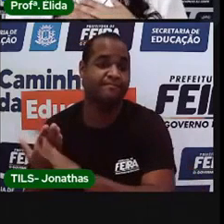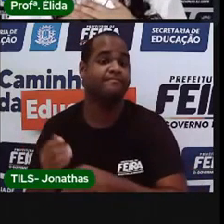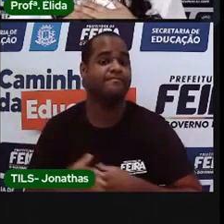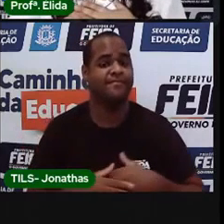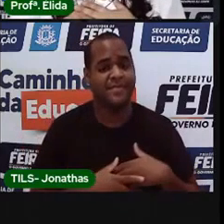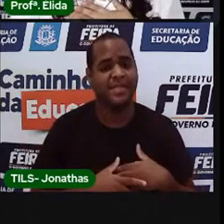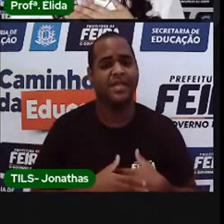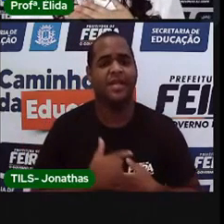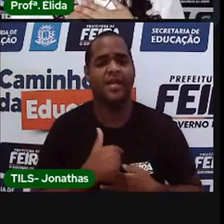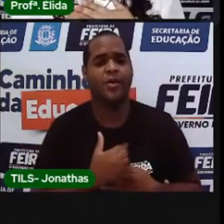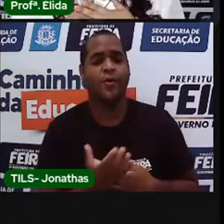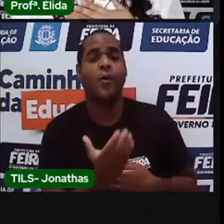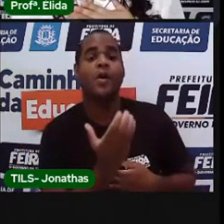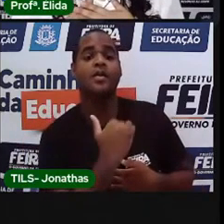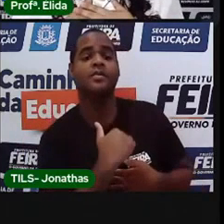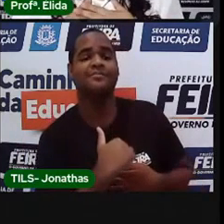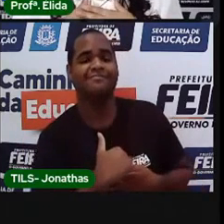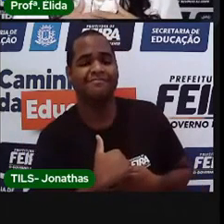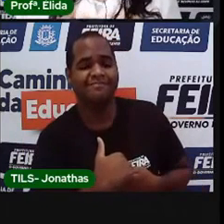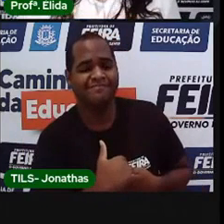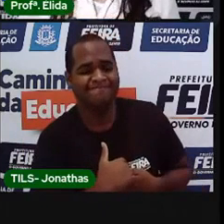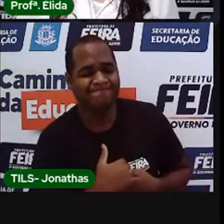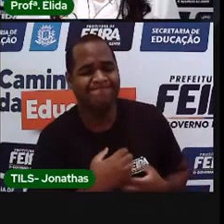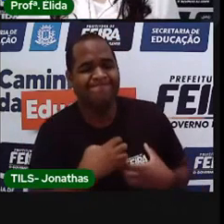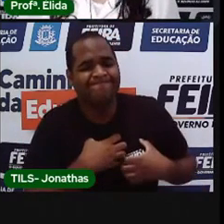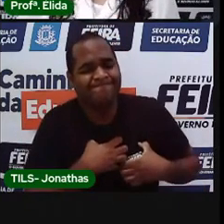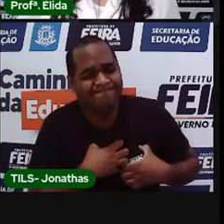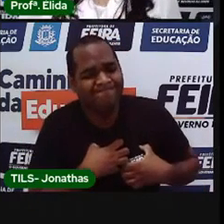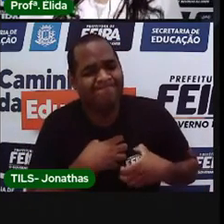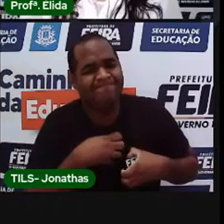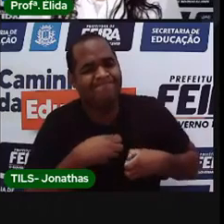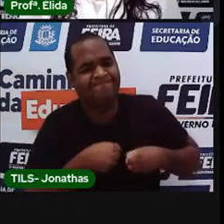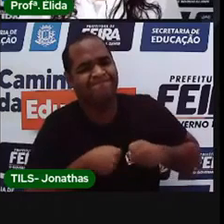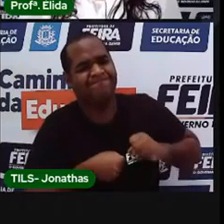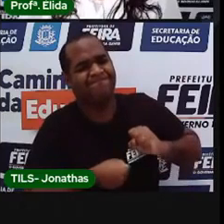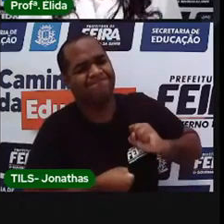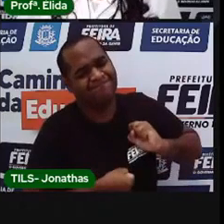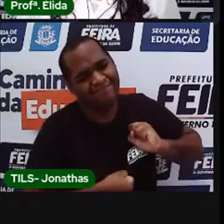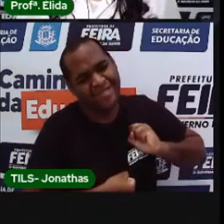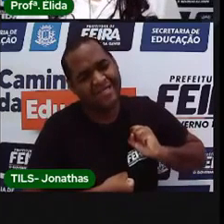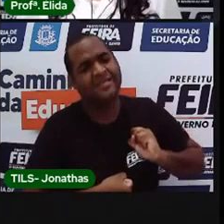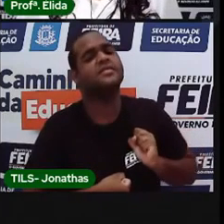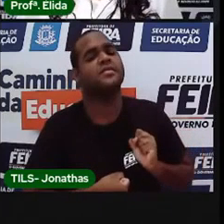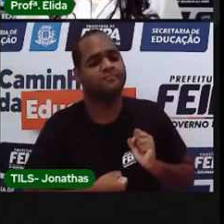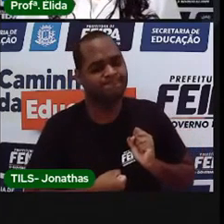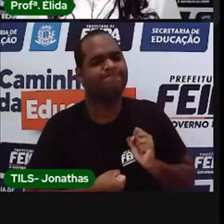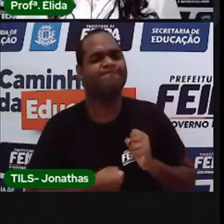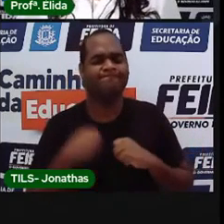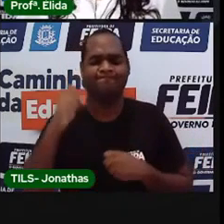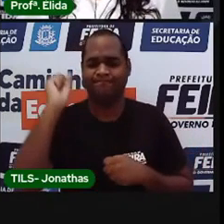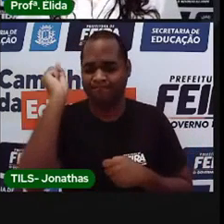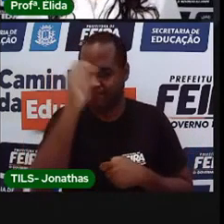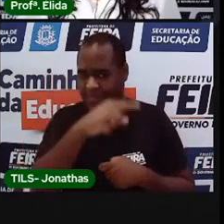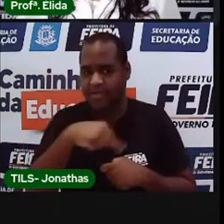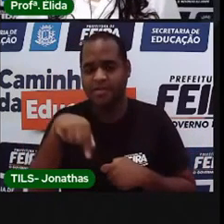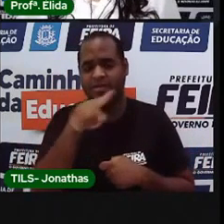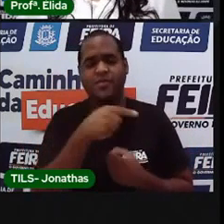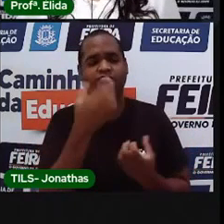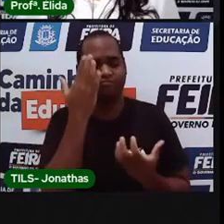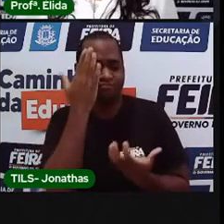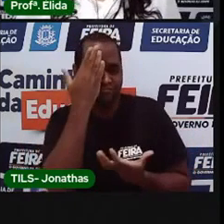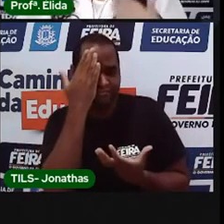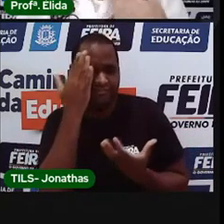aqui dentro da gente ficou muito bagunçado. E a gente, às vezes, não